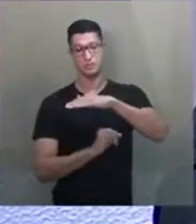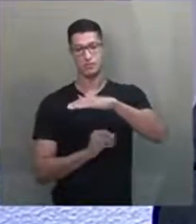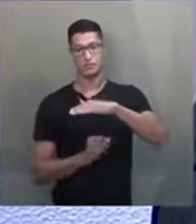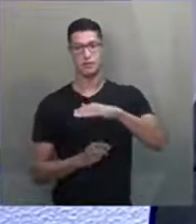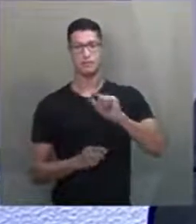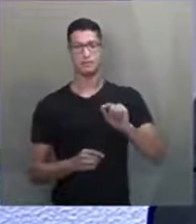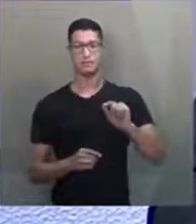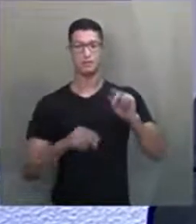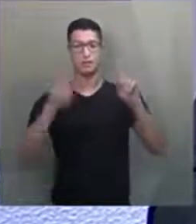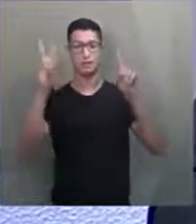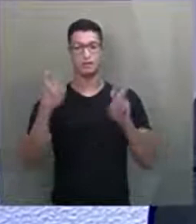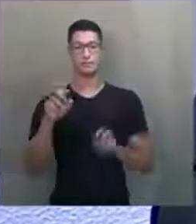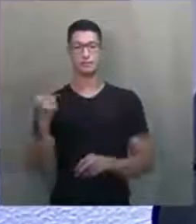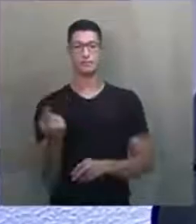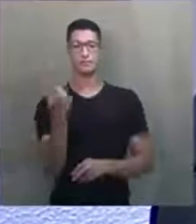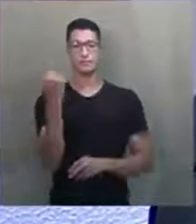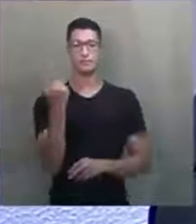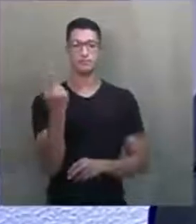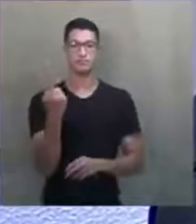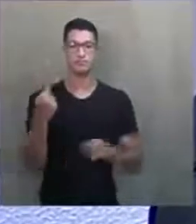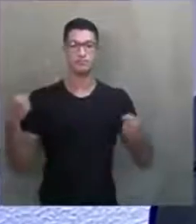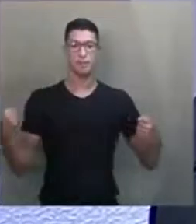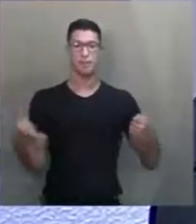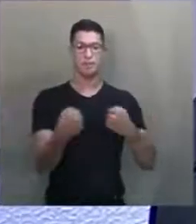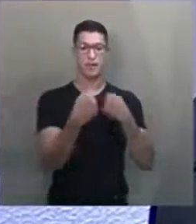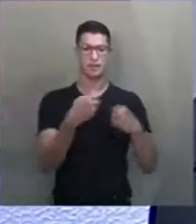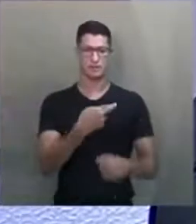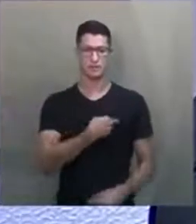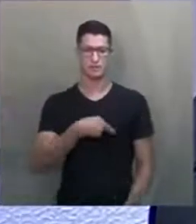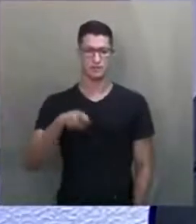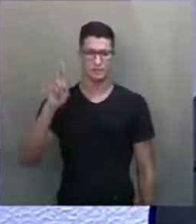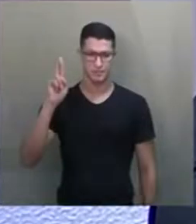em uma questão, em um embate religioso.